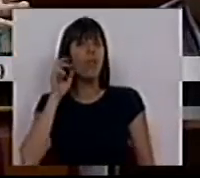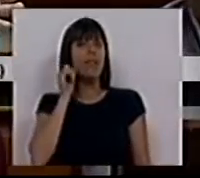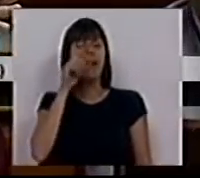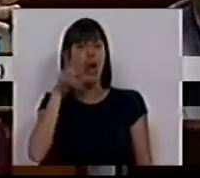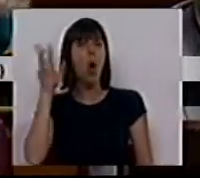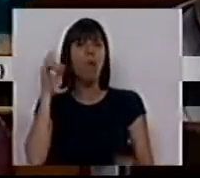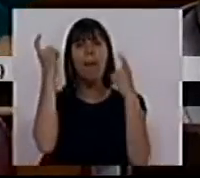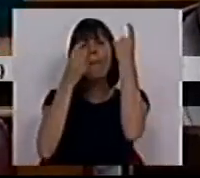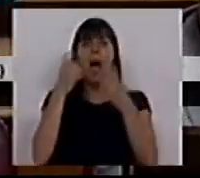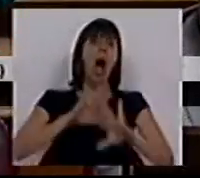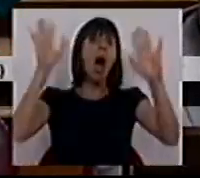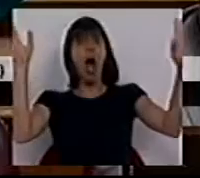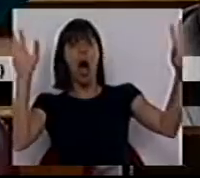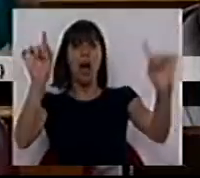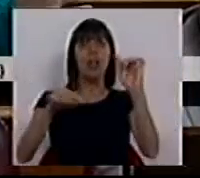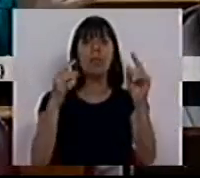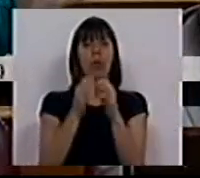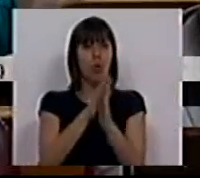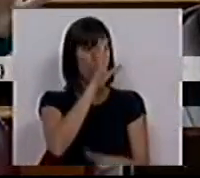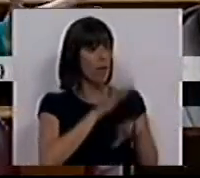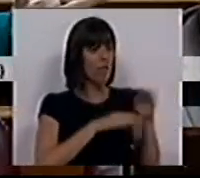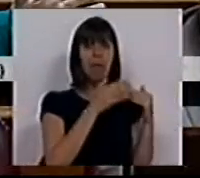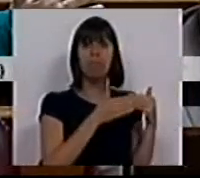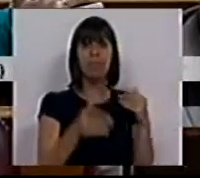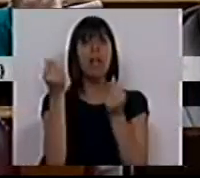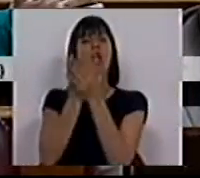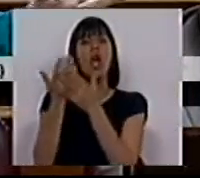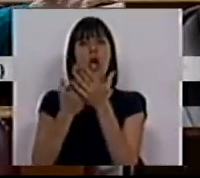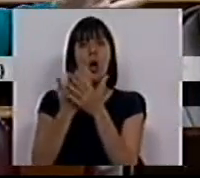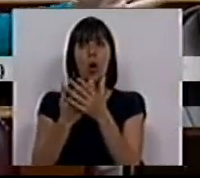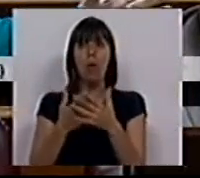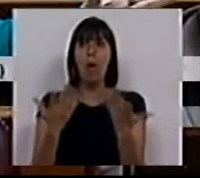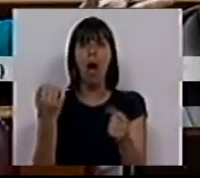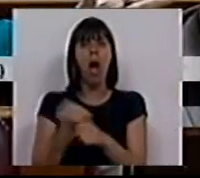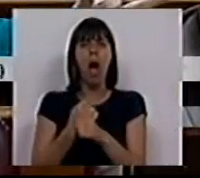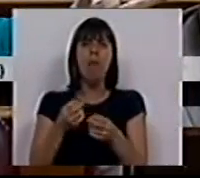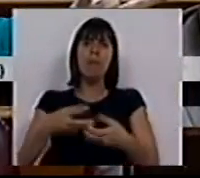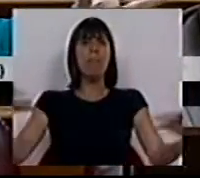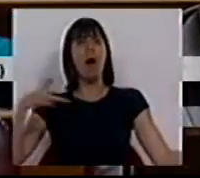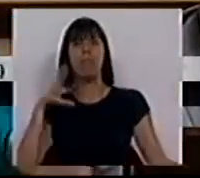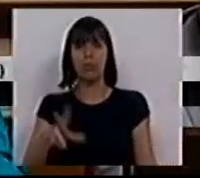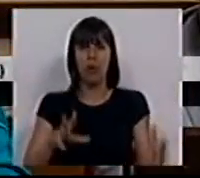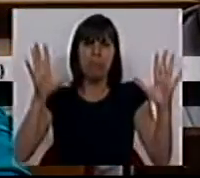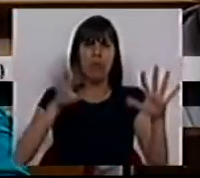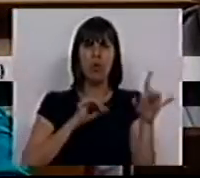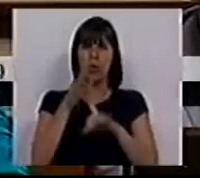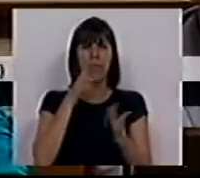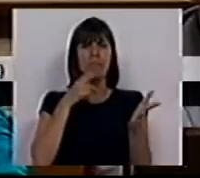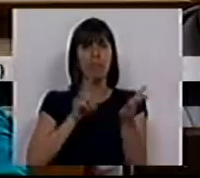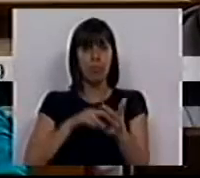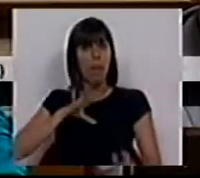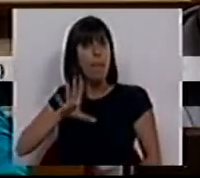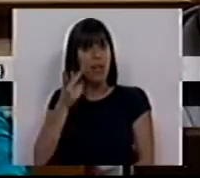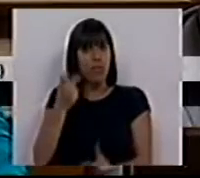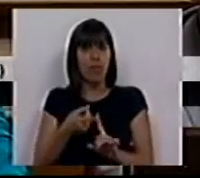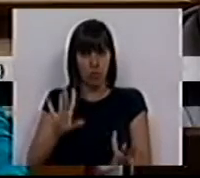ouve ficará a pensar, ah, então depois de tudo o que o Governo fez, a economia está pujando e há emprego em Portugal. Oh, Sr. Deputado, não é esse o país